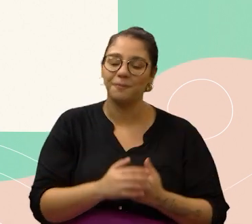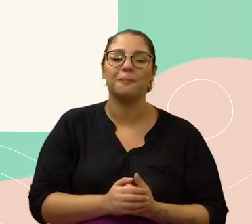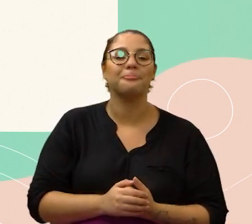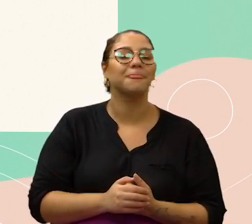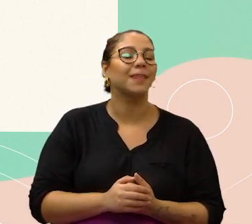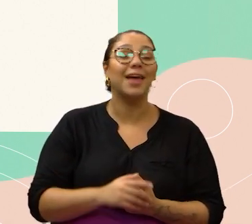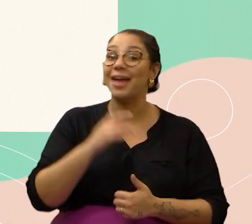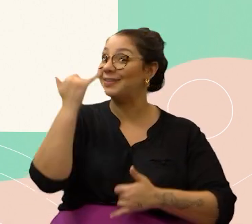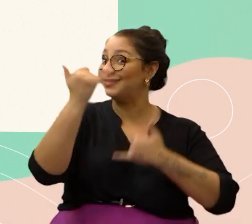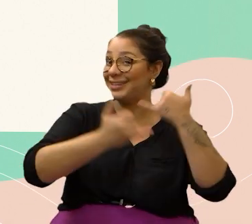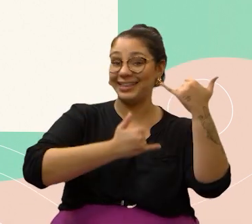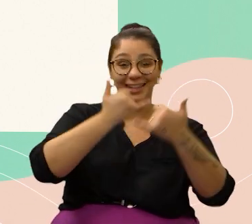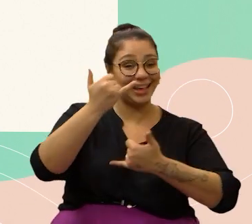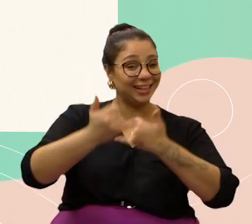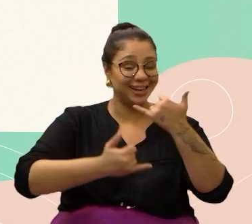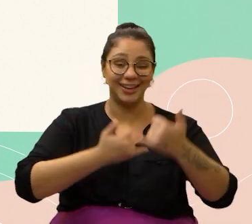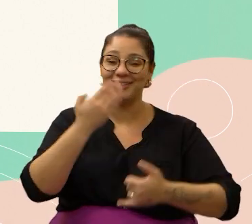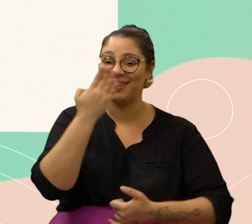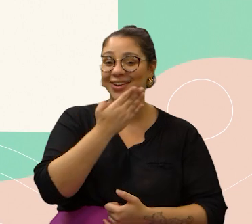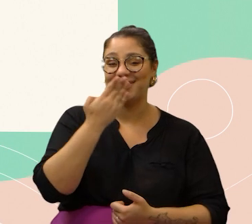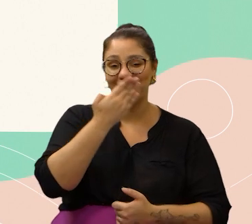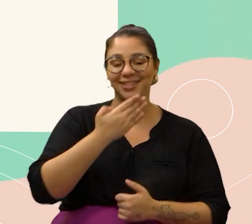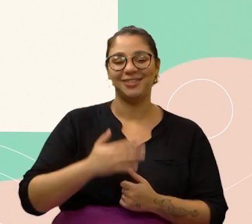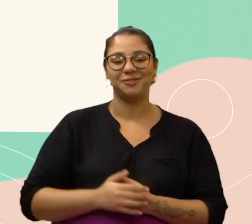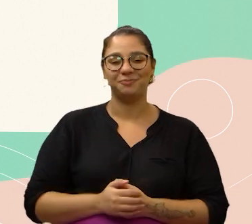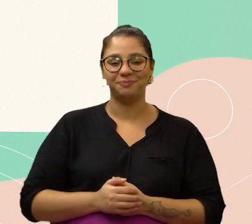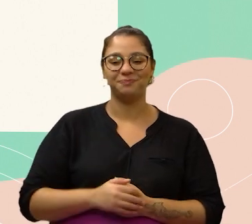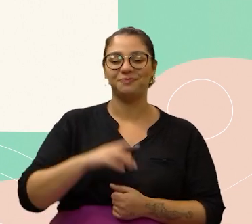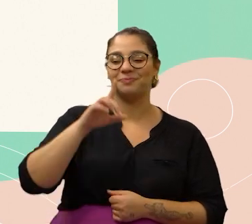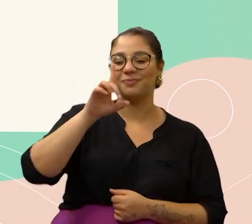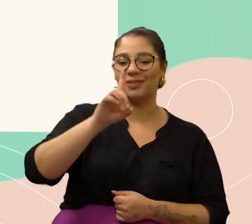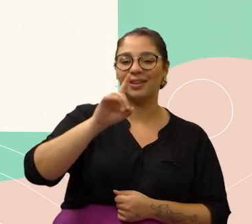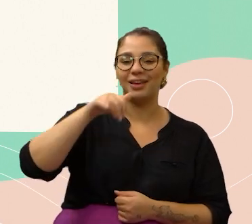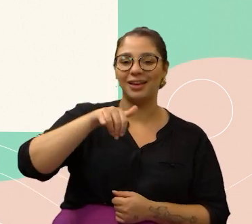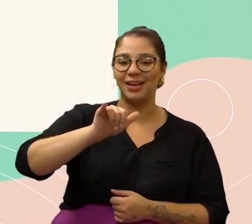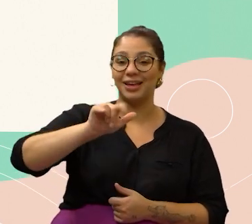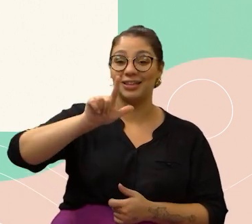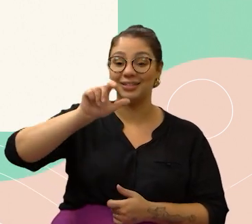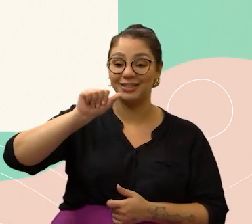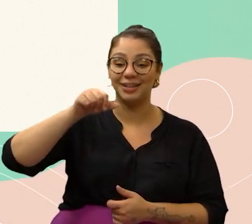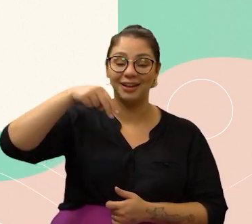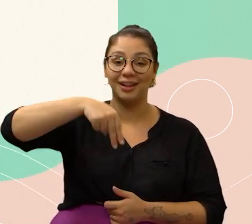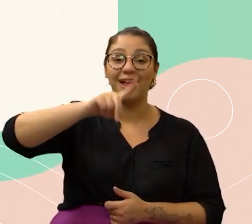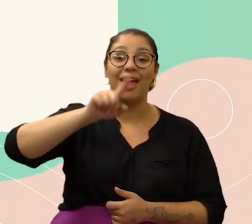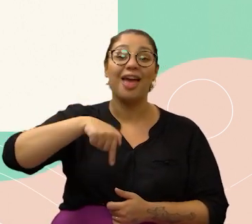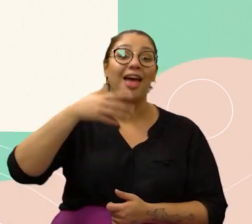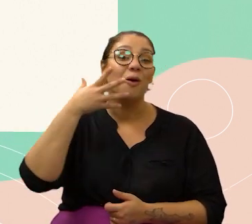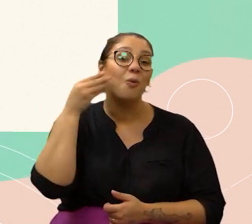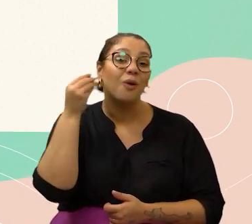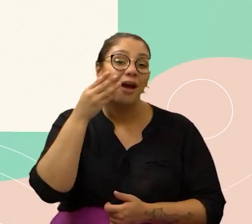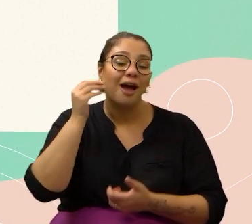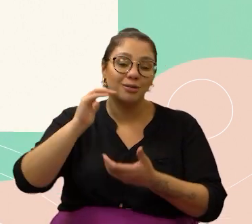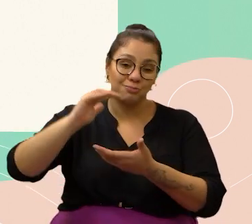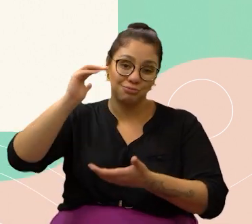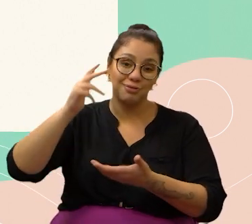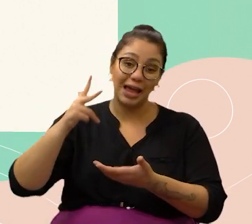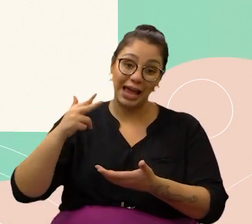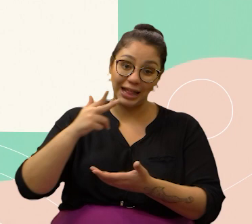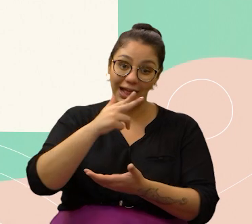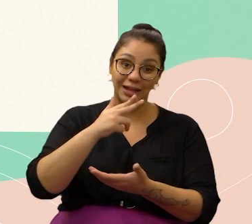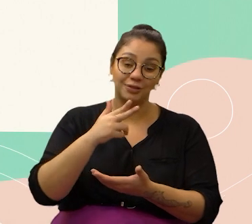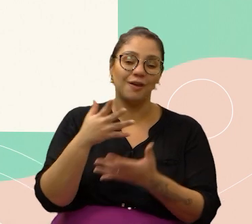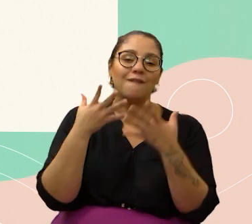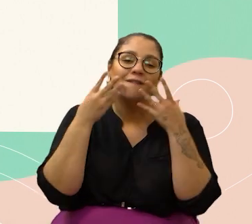mas já está recuperado. Ele está castrado e apto para adoção responsável. Ah, ele é